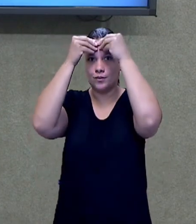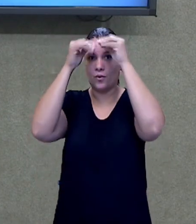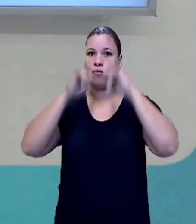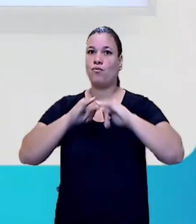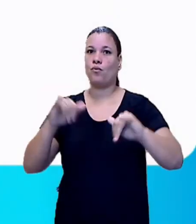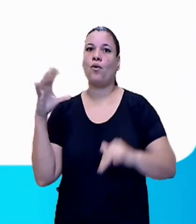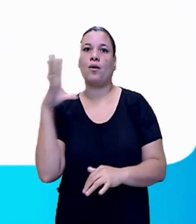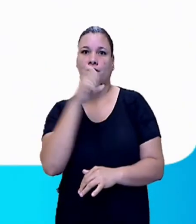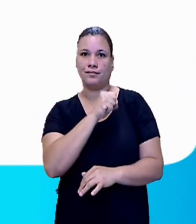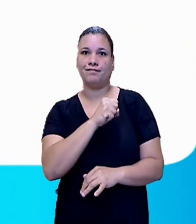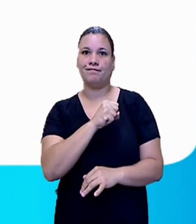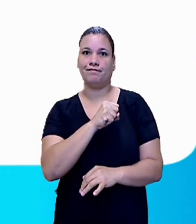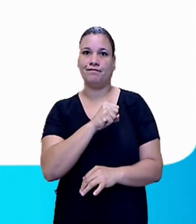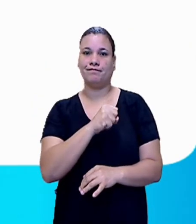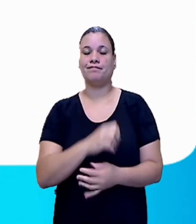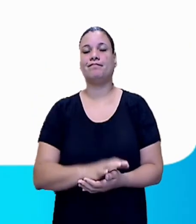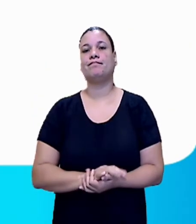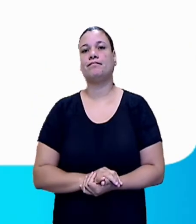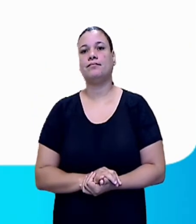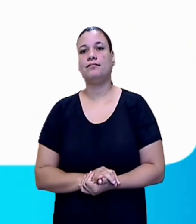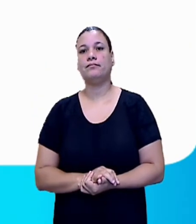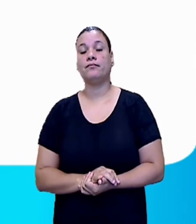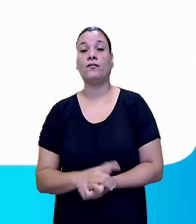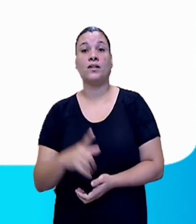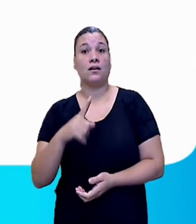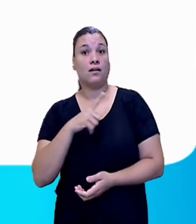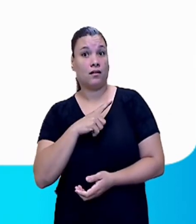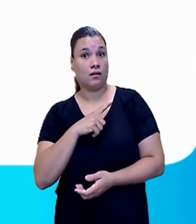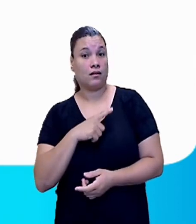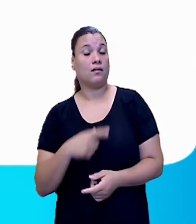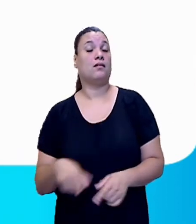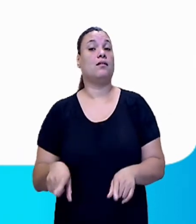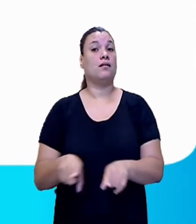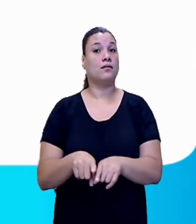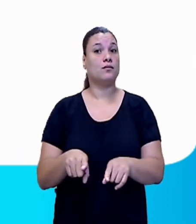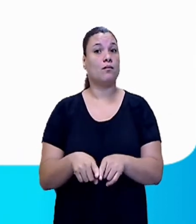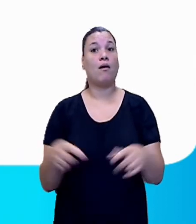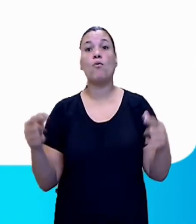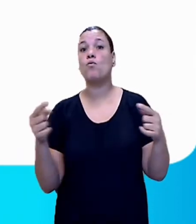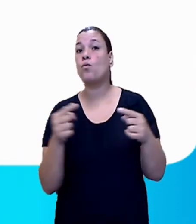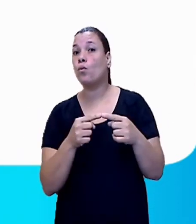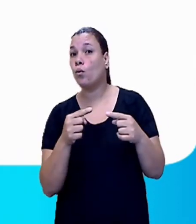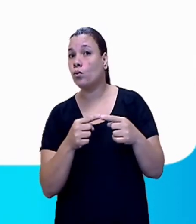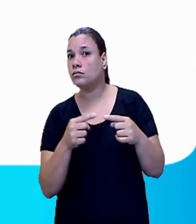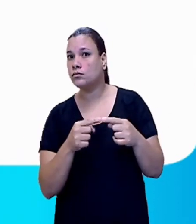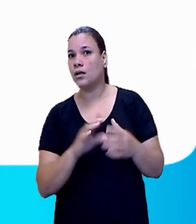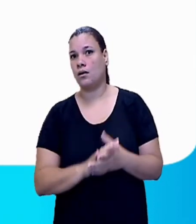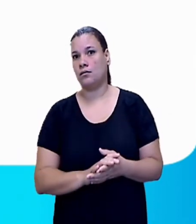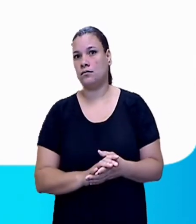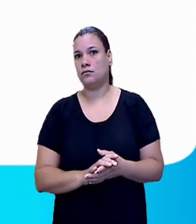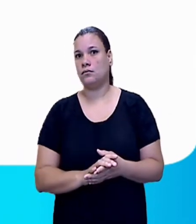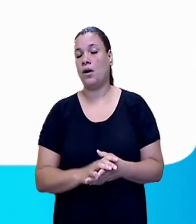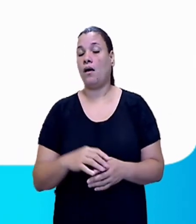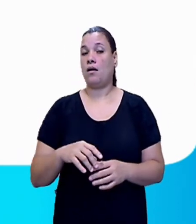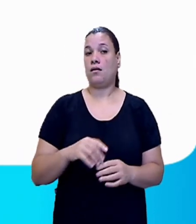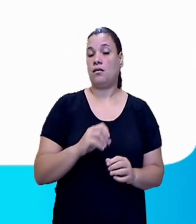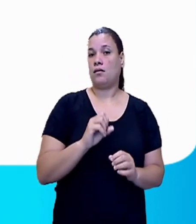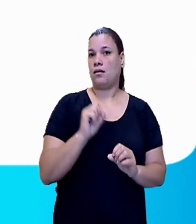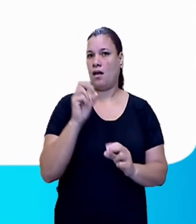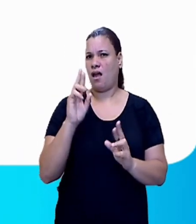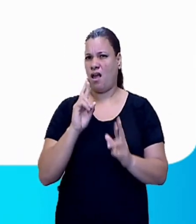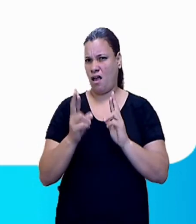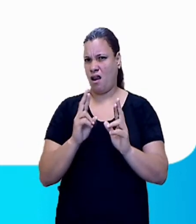Outro detalhe também é o contato, que são essas informações, né, da empresa que comercializa o produto.